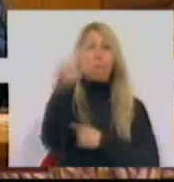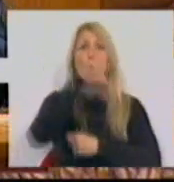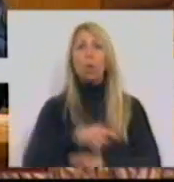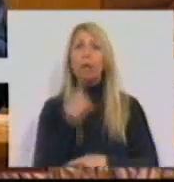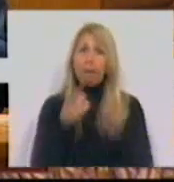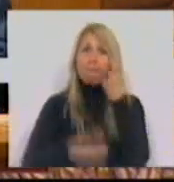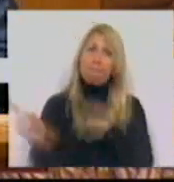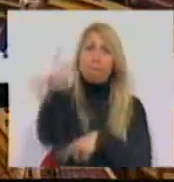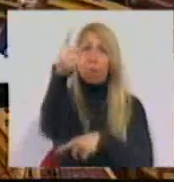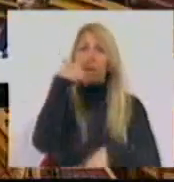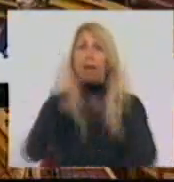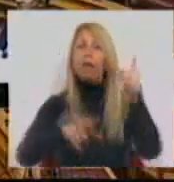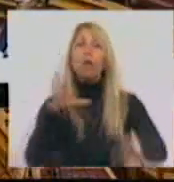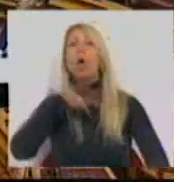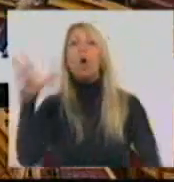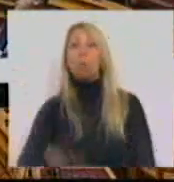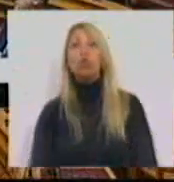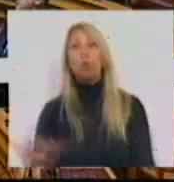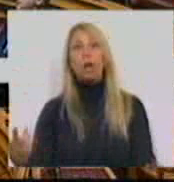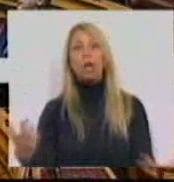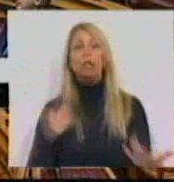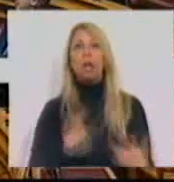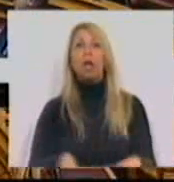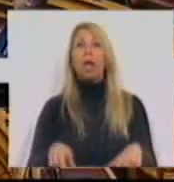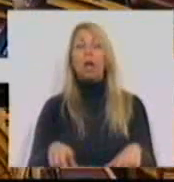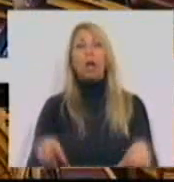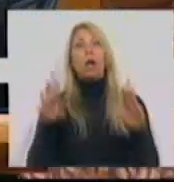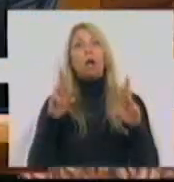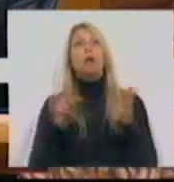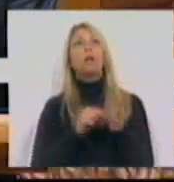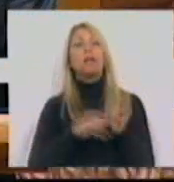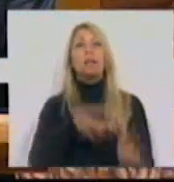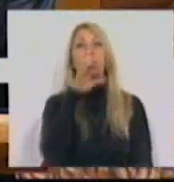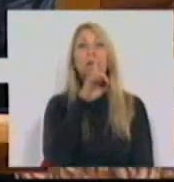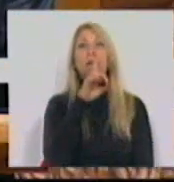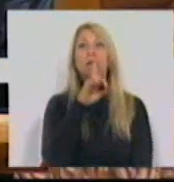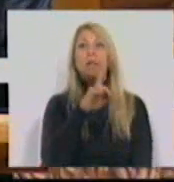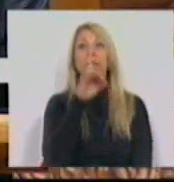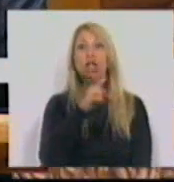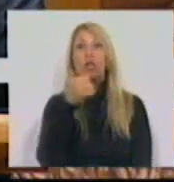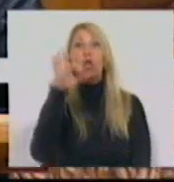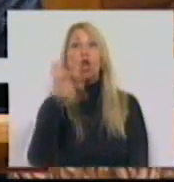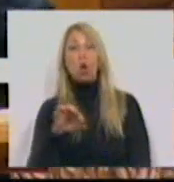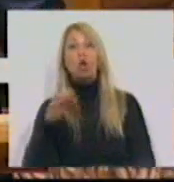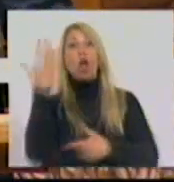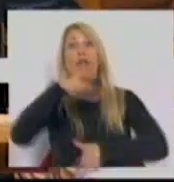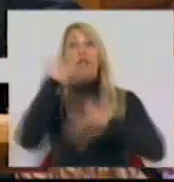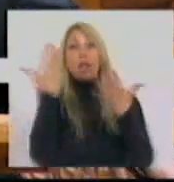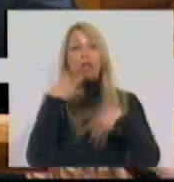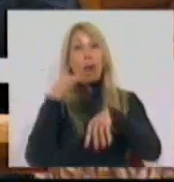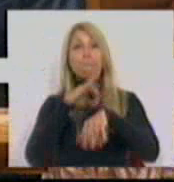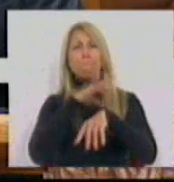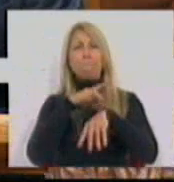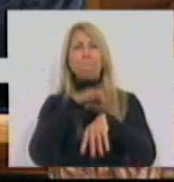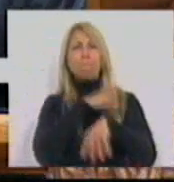Perguntem aos portugueses que esperam 658 dias por uma consulta de hematologia no Hospital de Aveiro, se o país